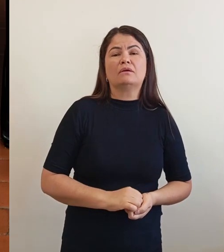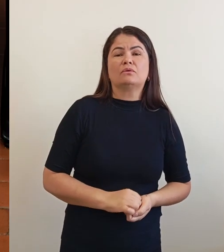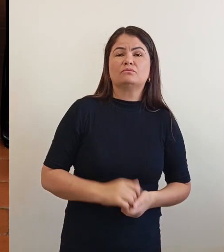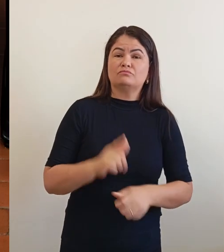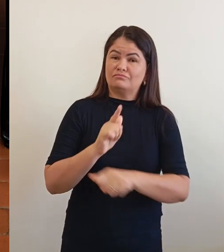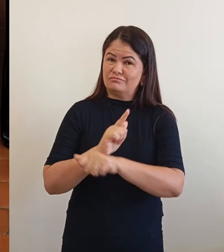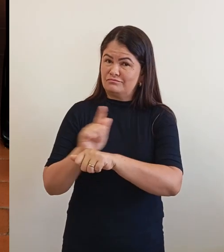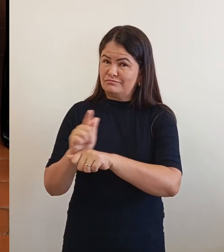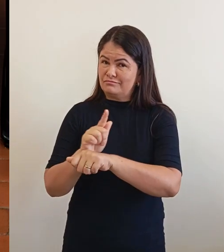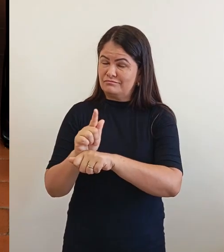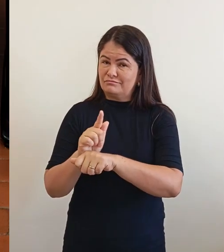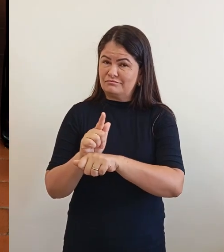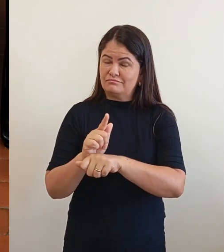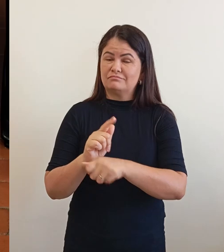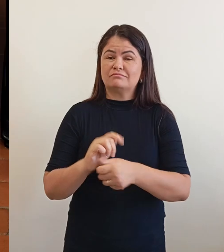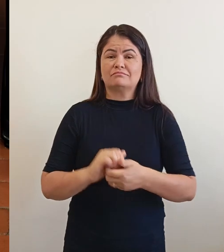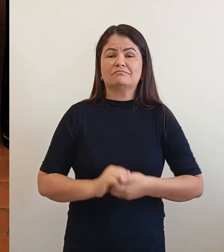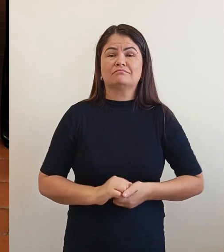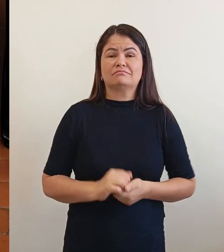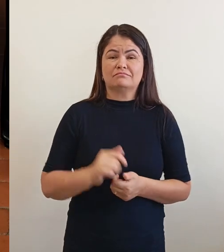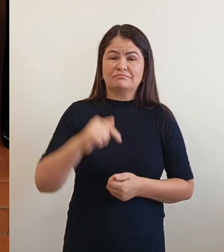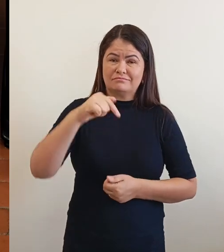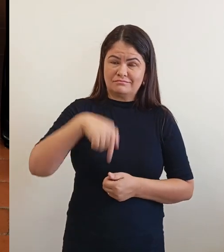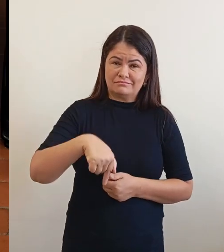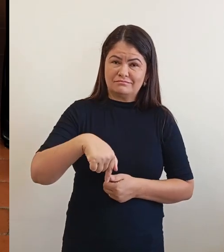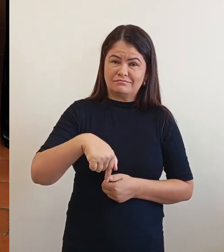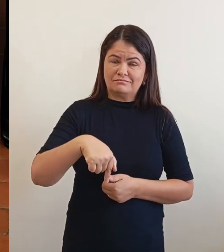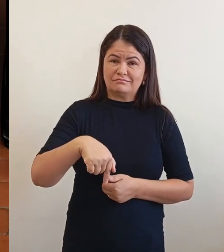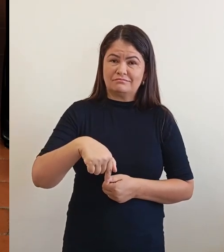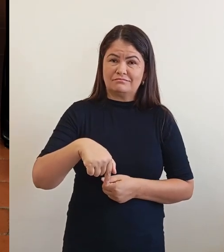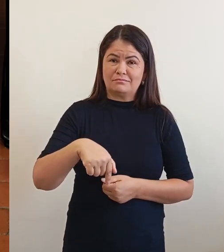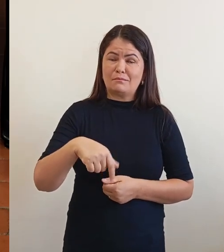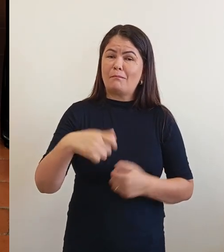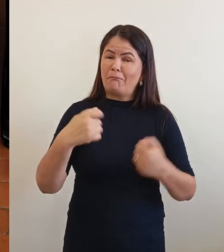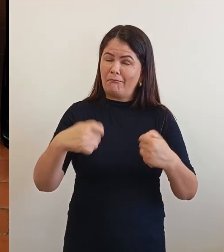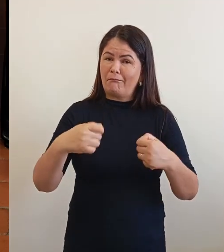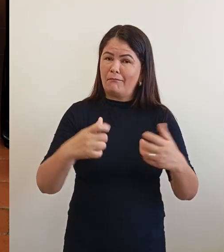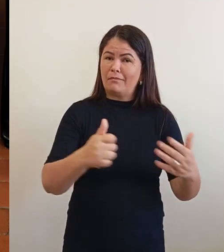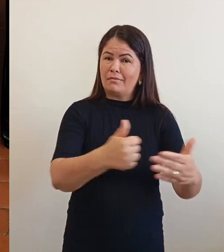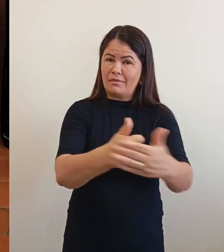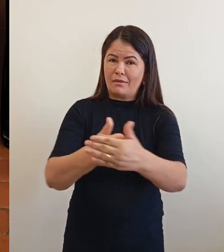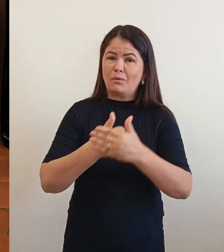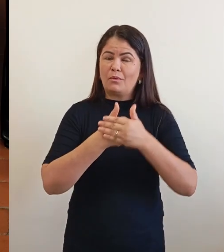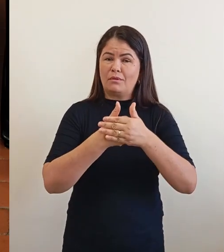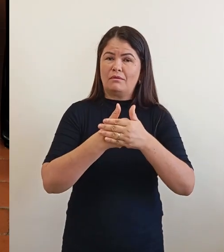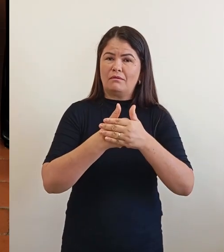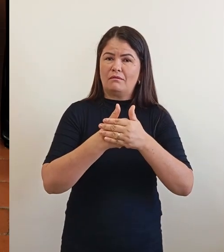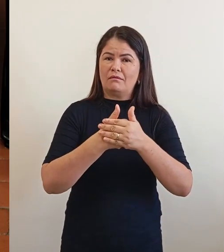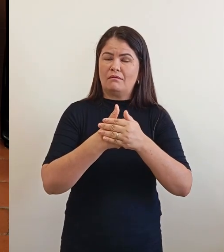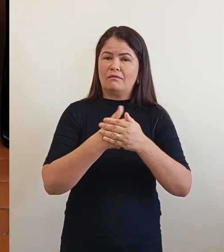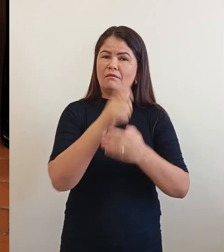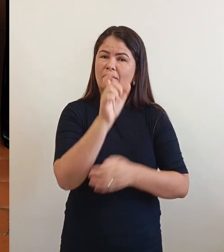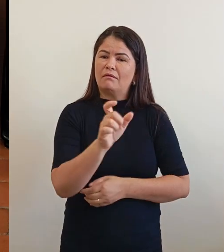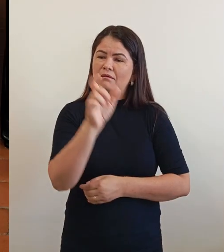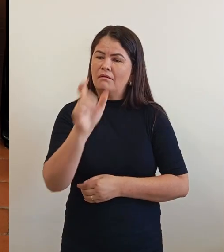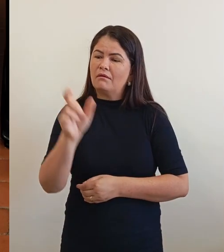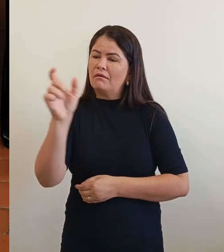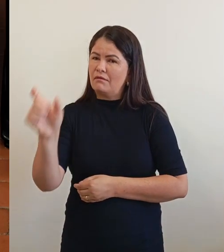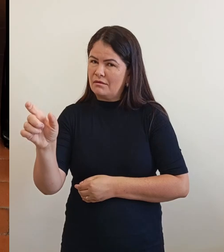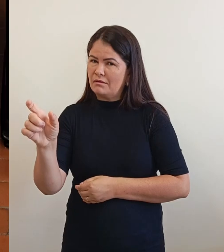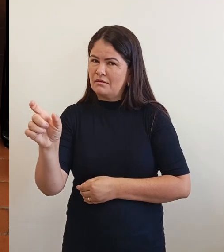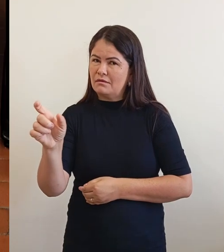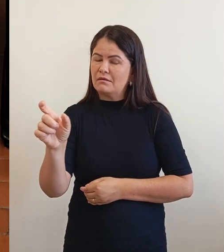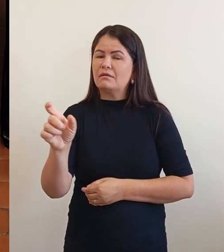gestor, ele é um... O gestor, ele tem que vir para acolher as pessoas. Ele tem que ser acolhedor.